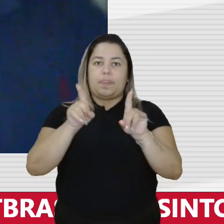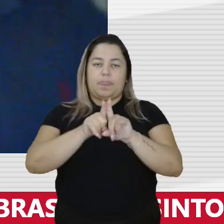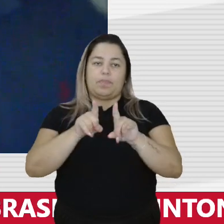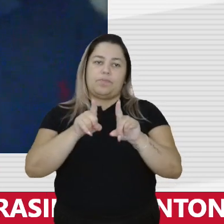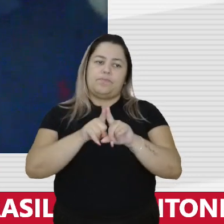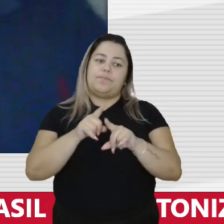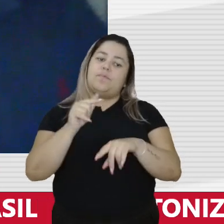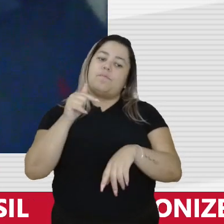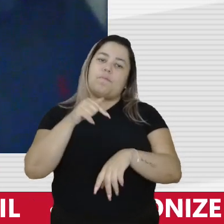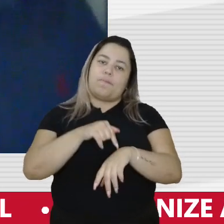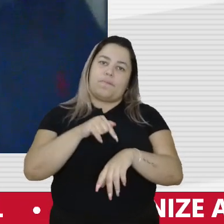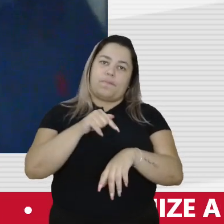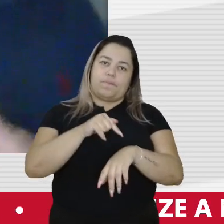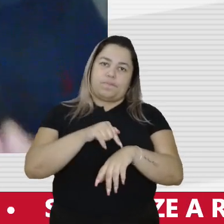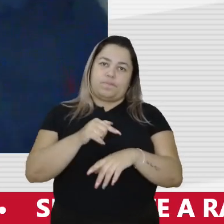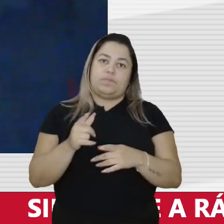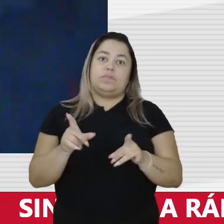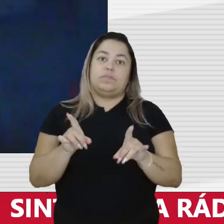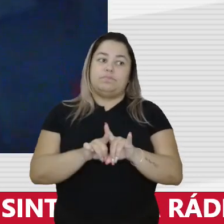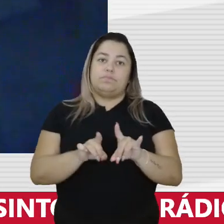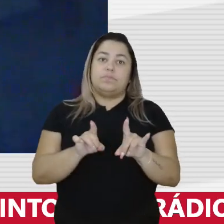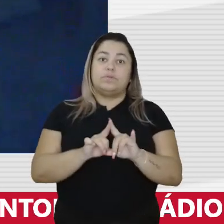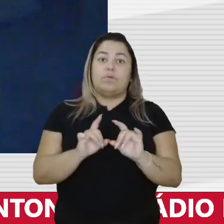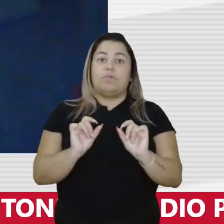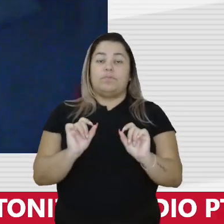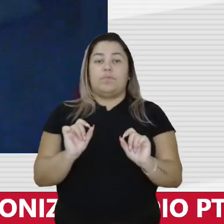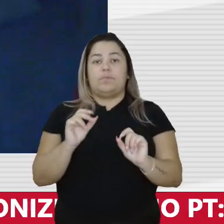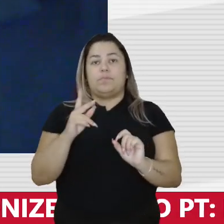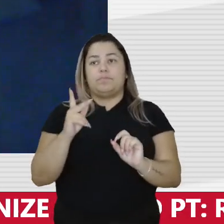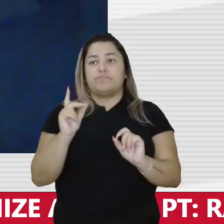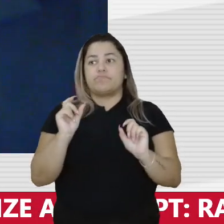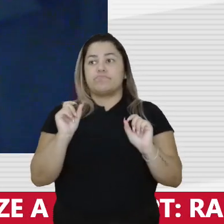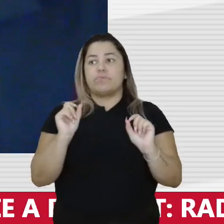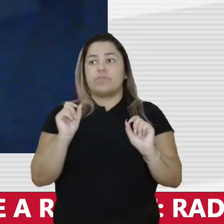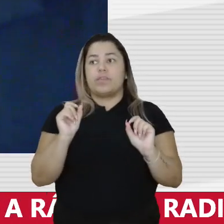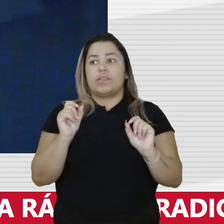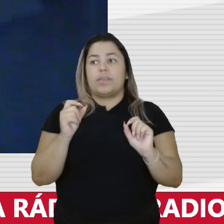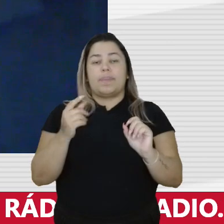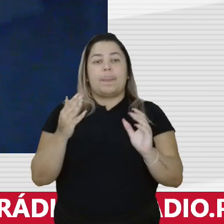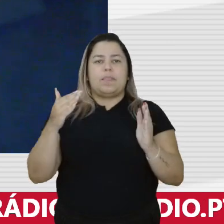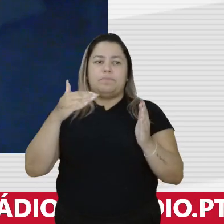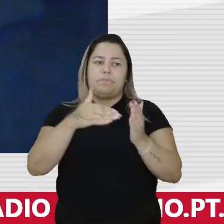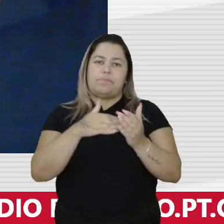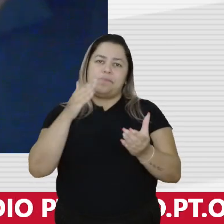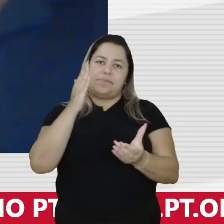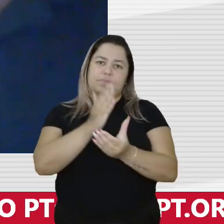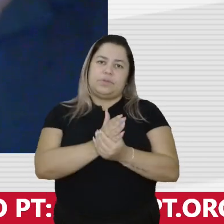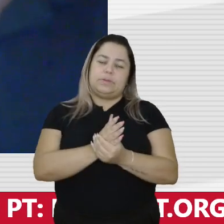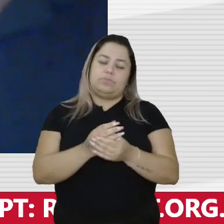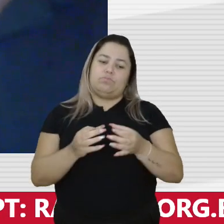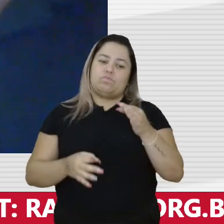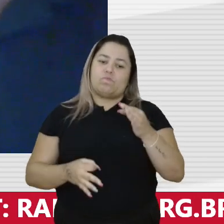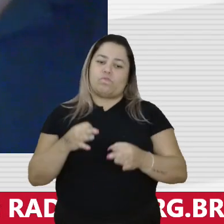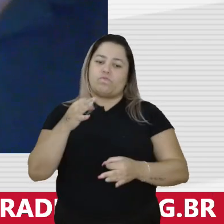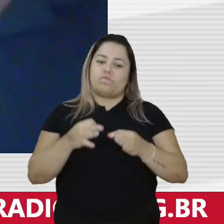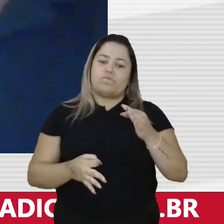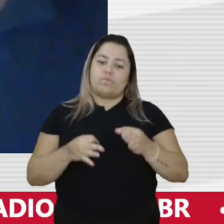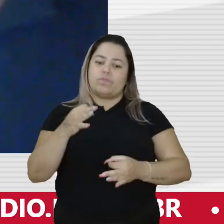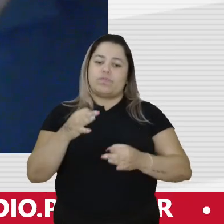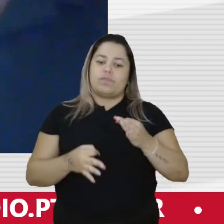tempo, mas o fato dele colocar como o último processo que ele julgou na Suprema Corte.